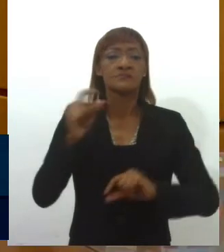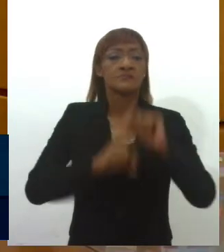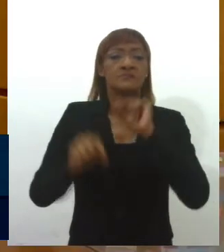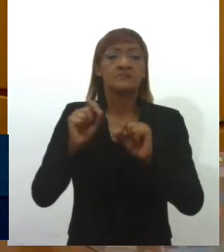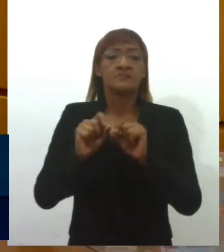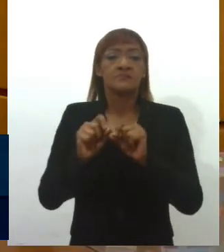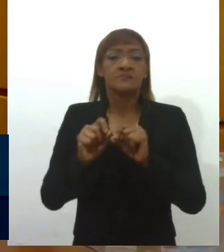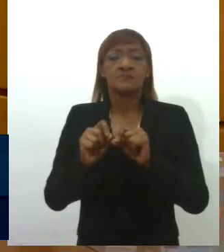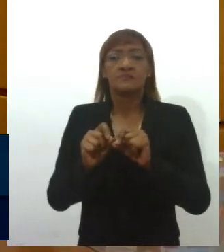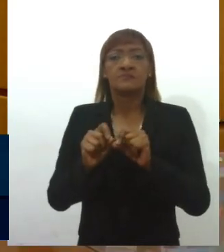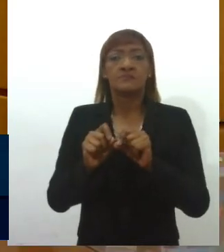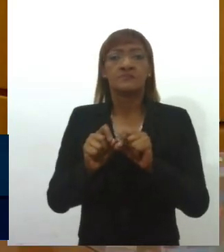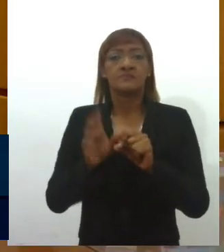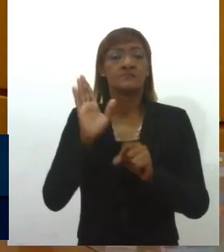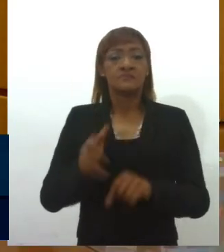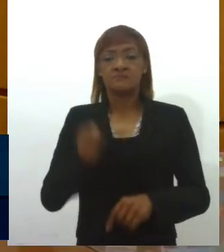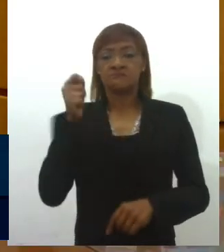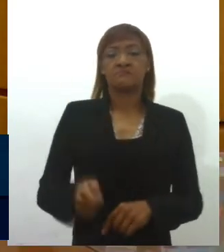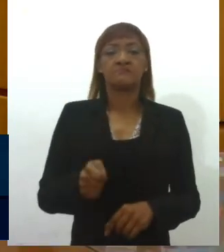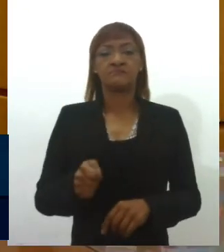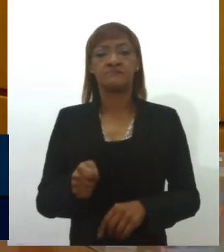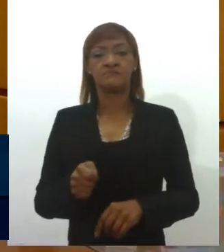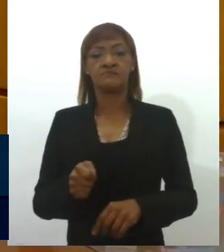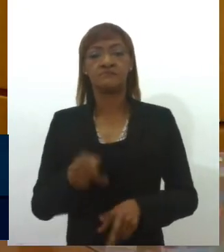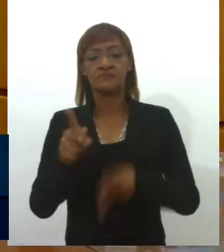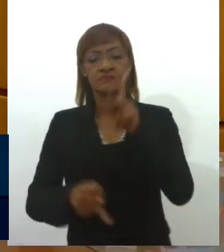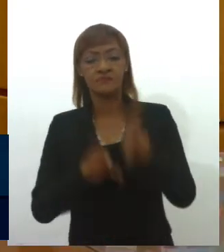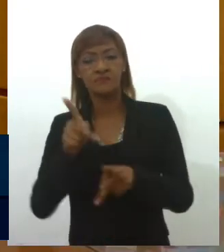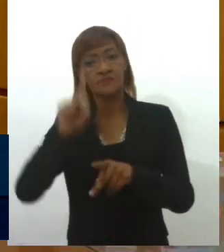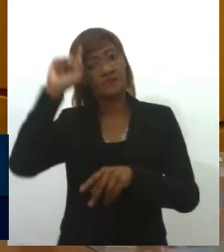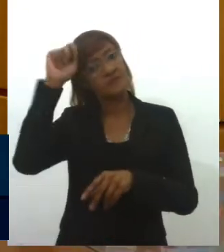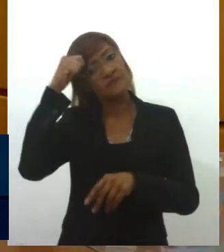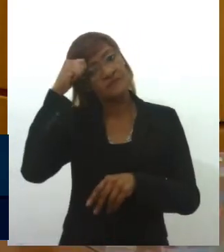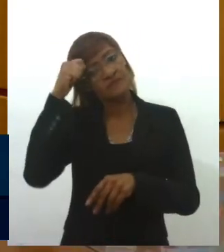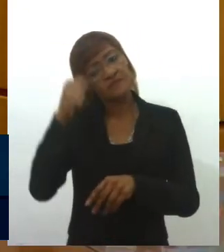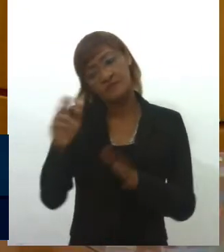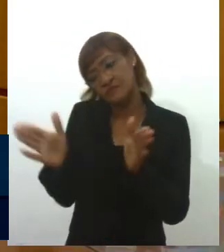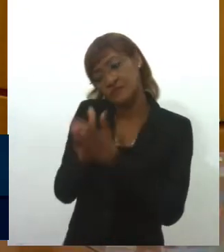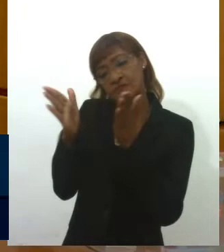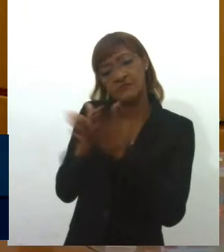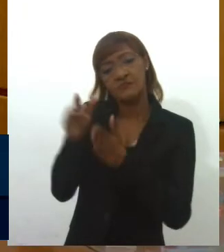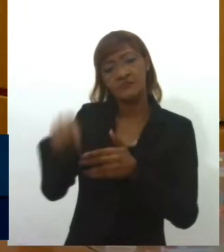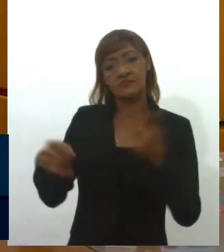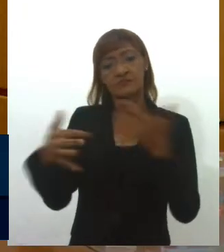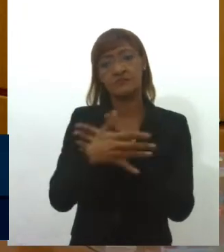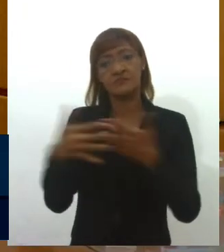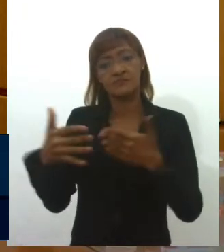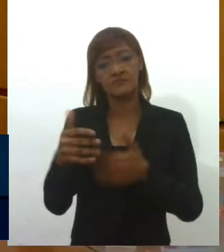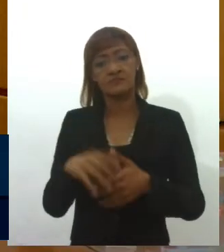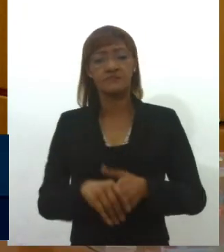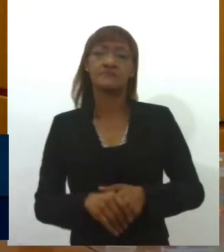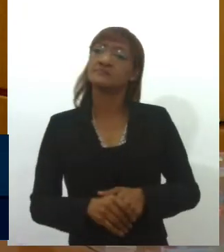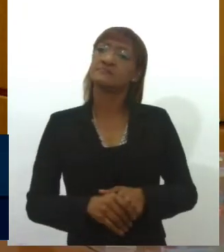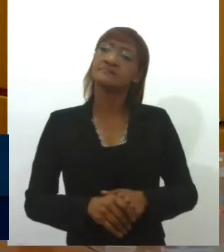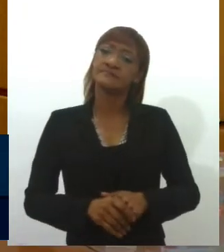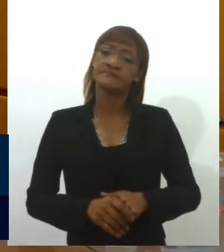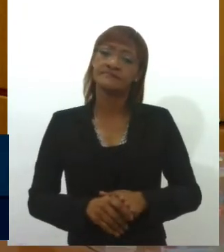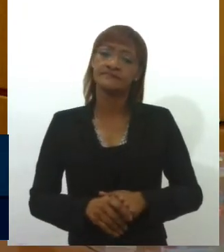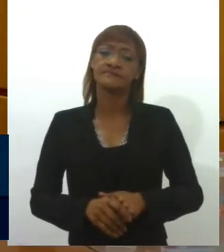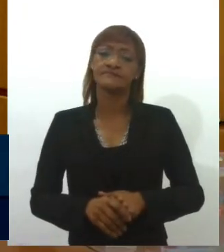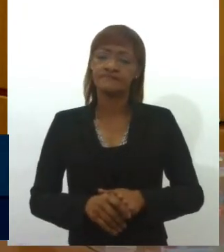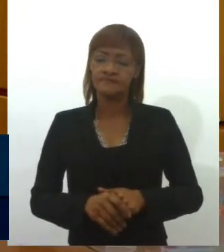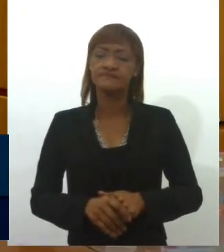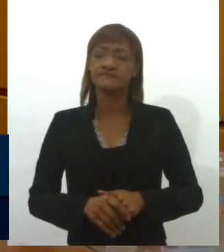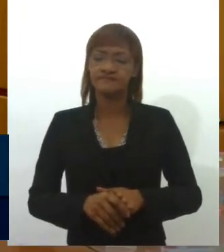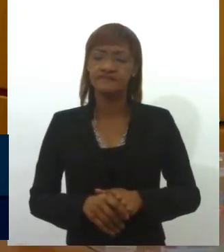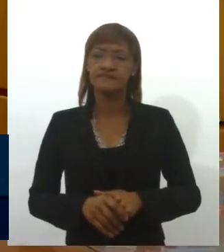oficial de repressão contra a população negra no centro e na periferia das cidades. isso é